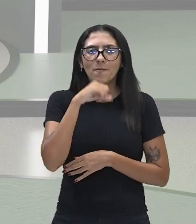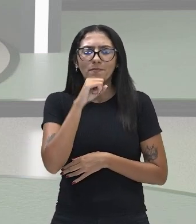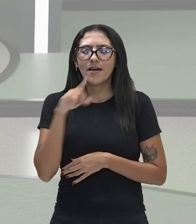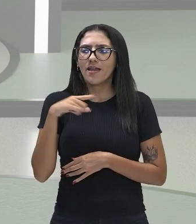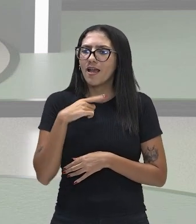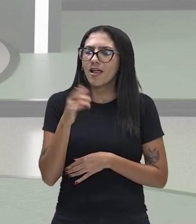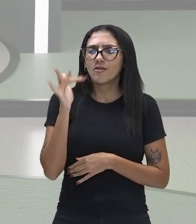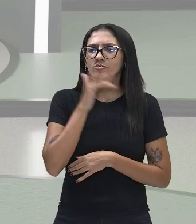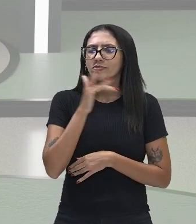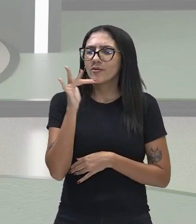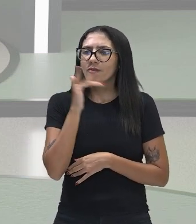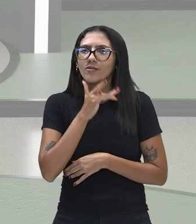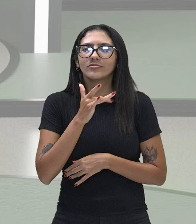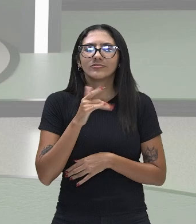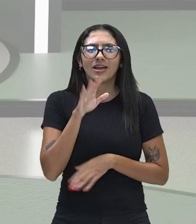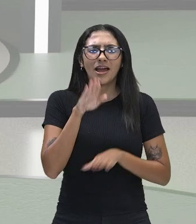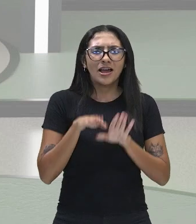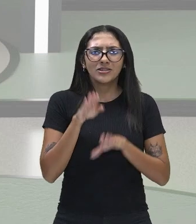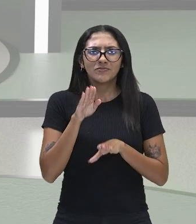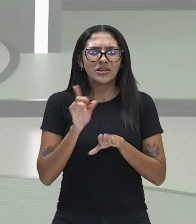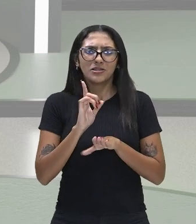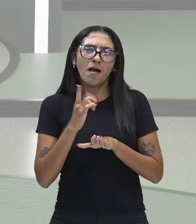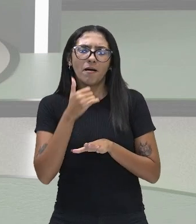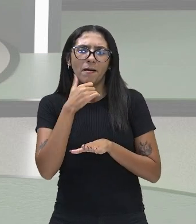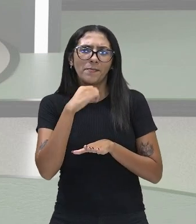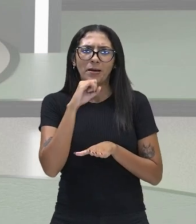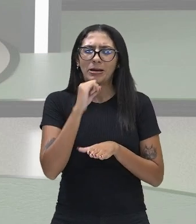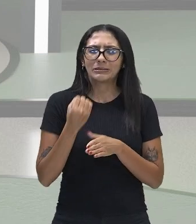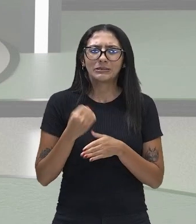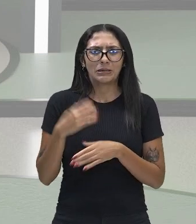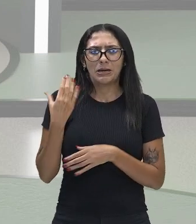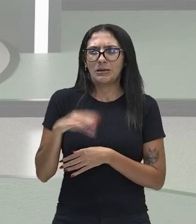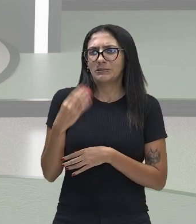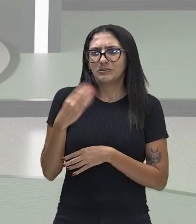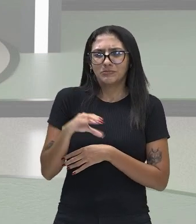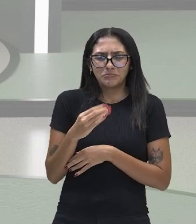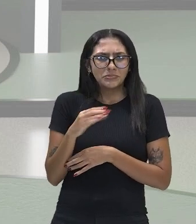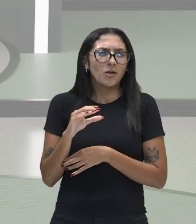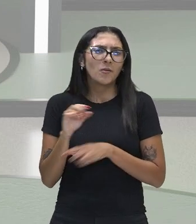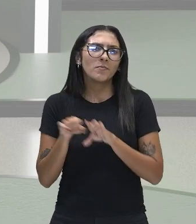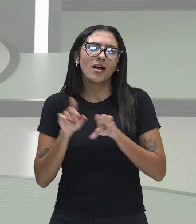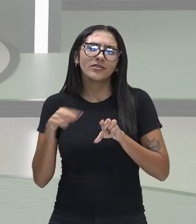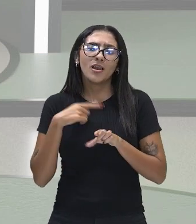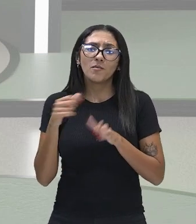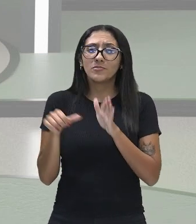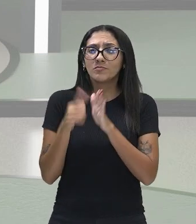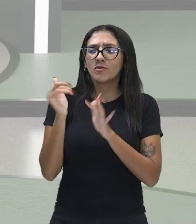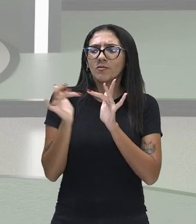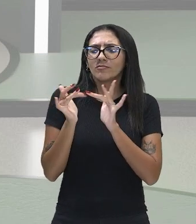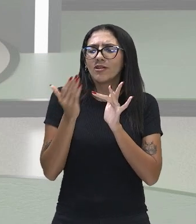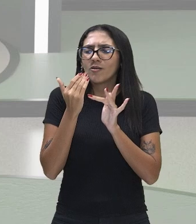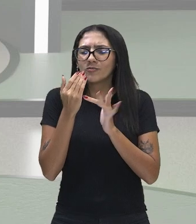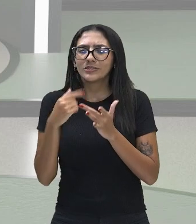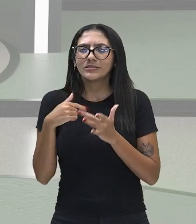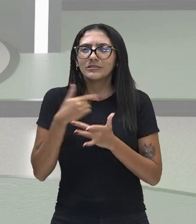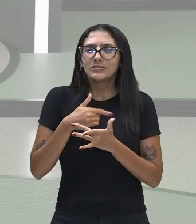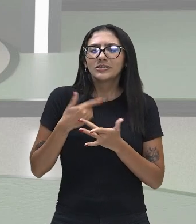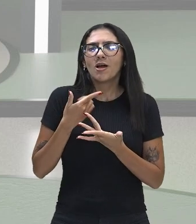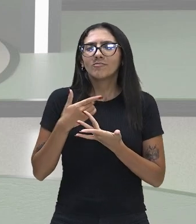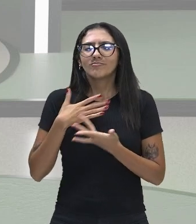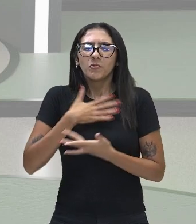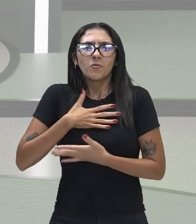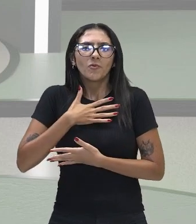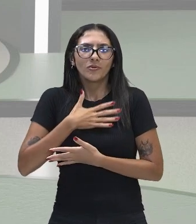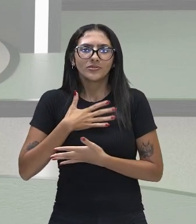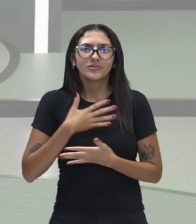gostosa. Às vezes nem é, às vezes a mãe da gente cozinhava de forma horrível, mas foi a primeira comida que a gente teve contato e a gente costuma achar gostosa.